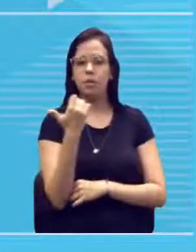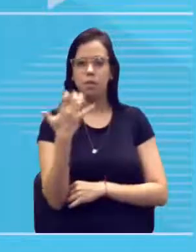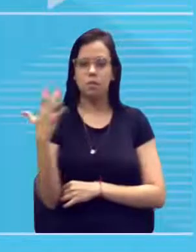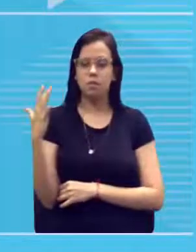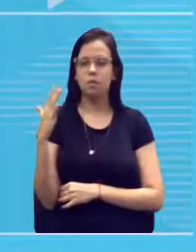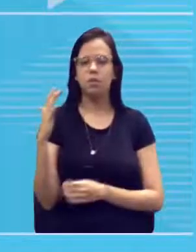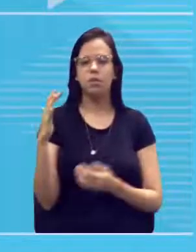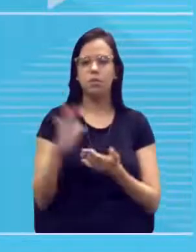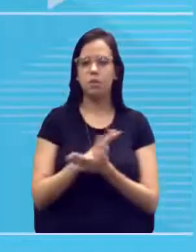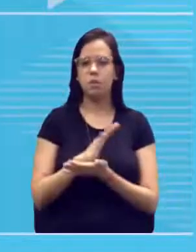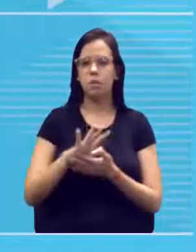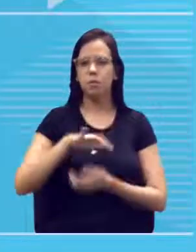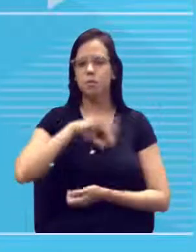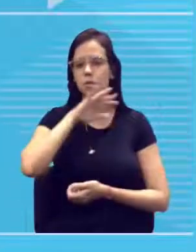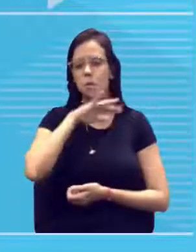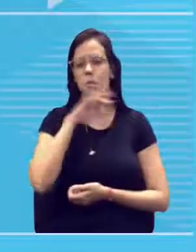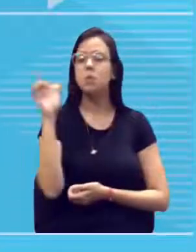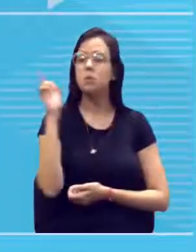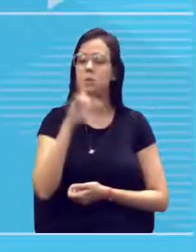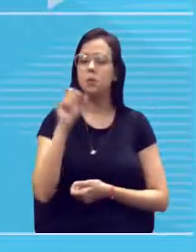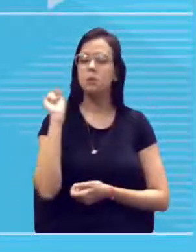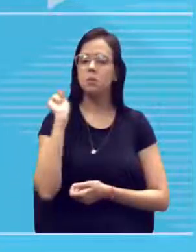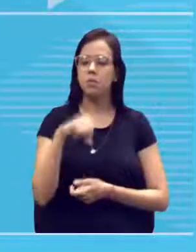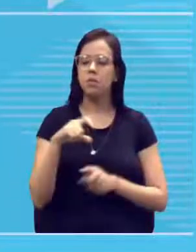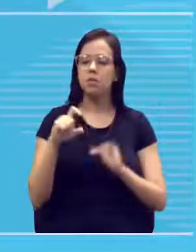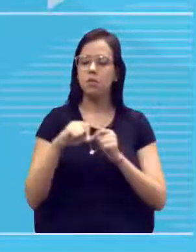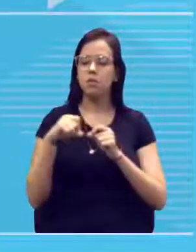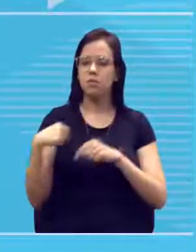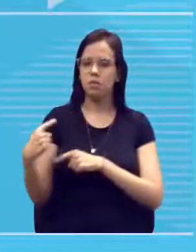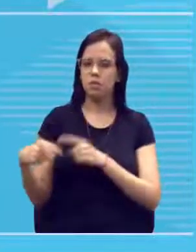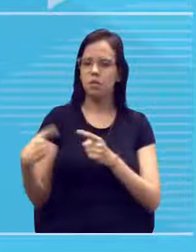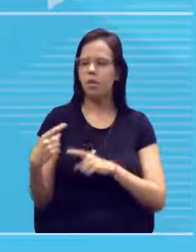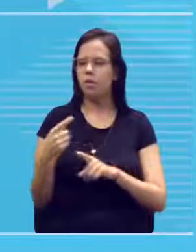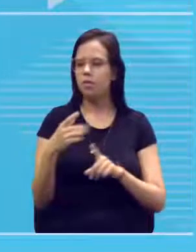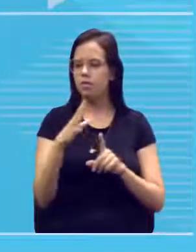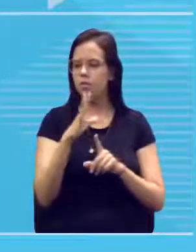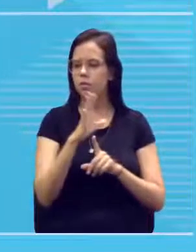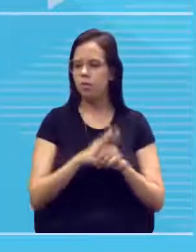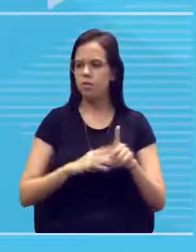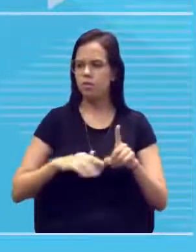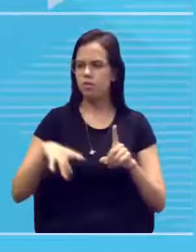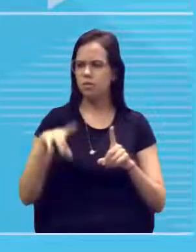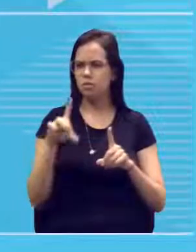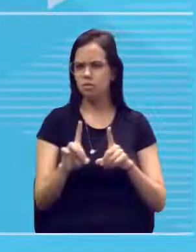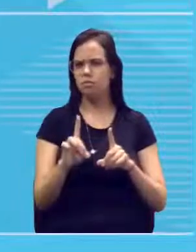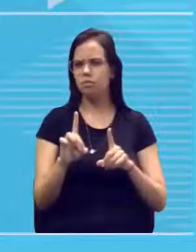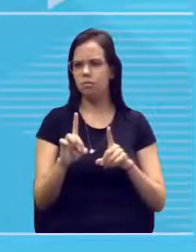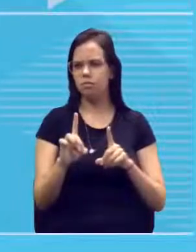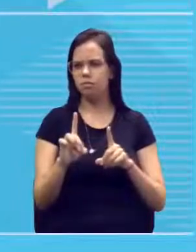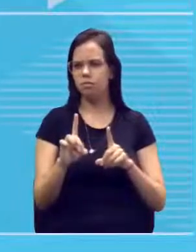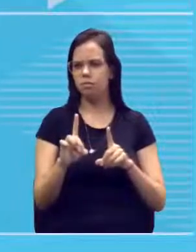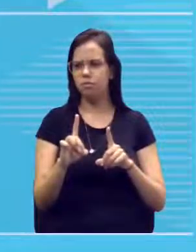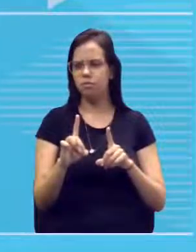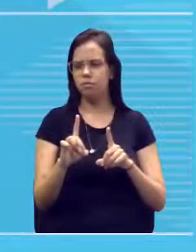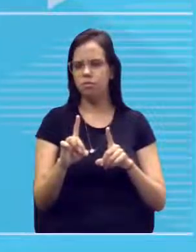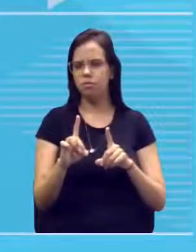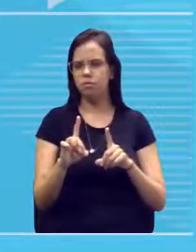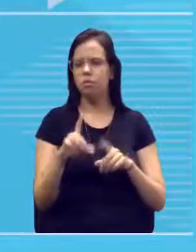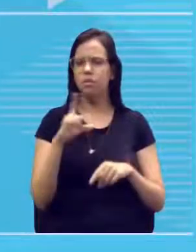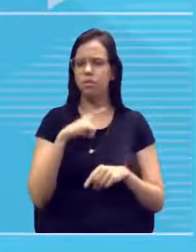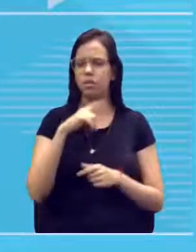alguns animais, até conseguem fazer uma reprodução chamada assexuada. Tem animal, professor, que se reproduz de forma